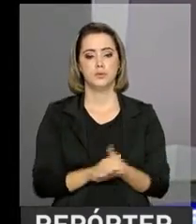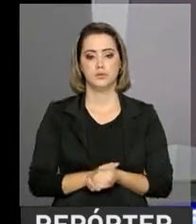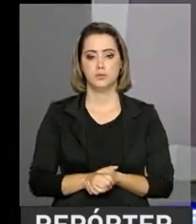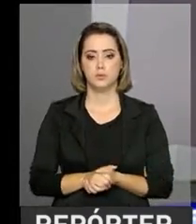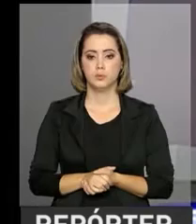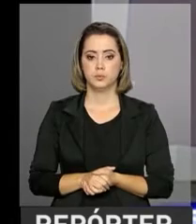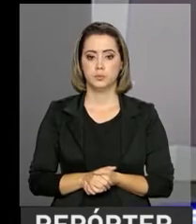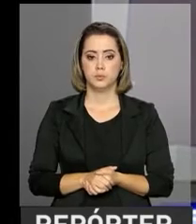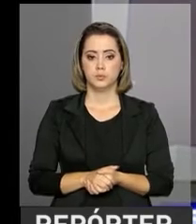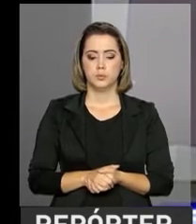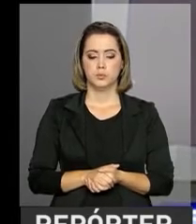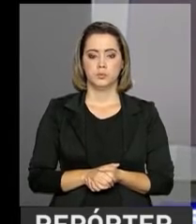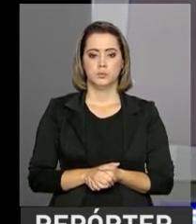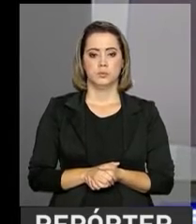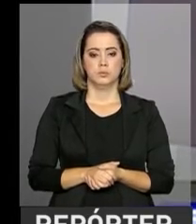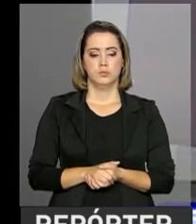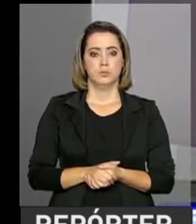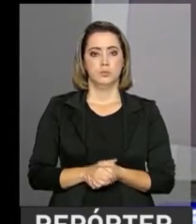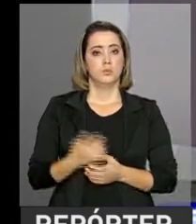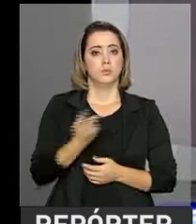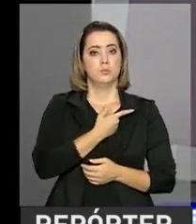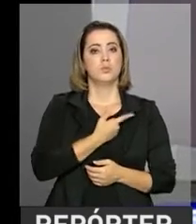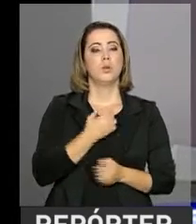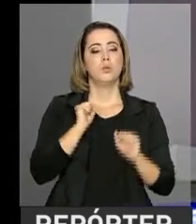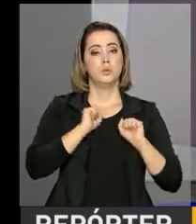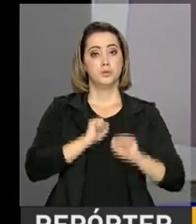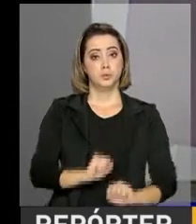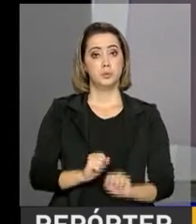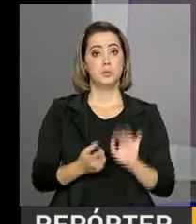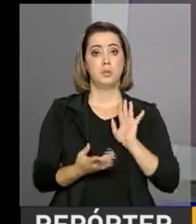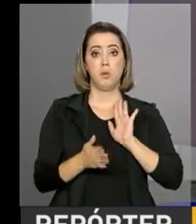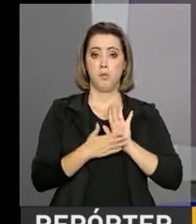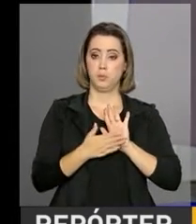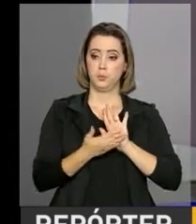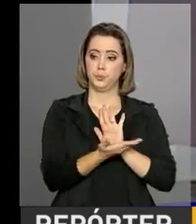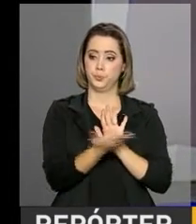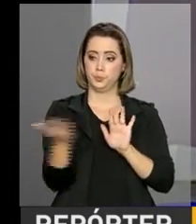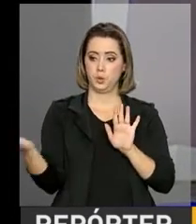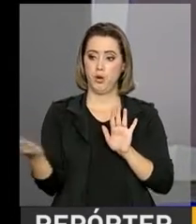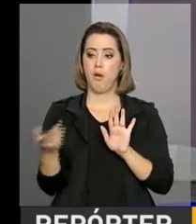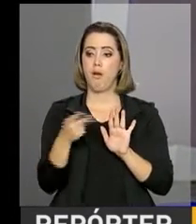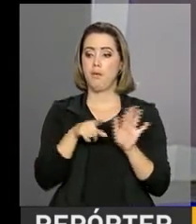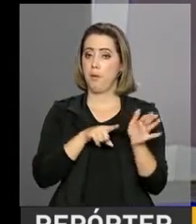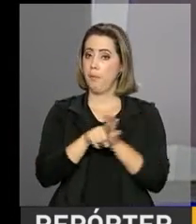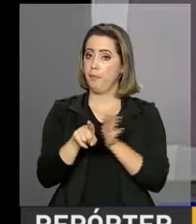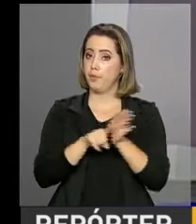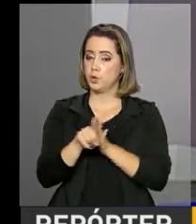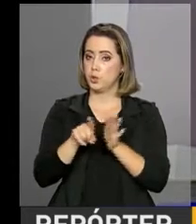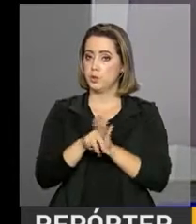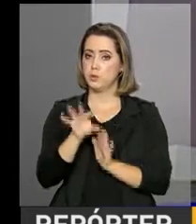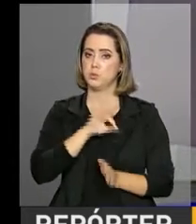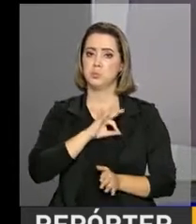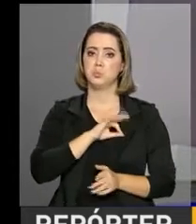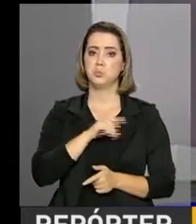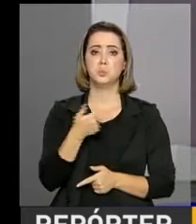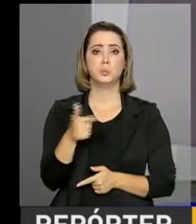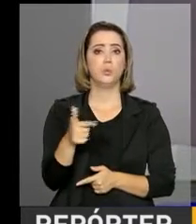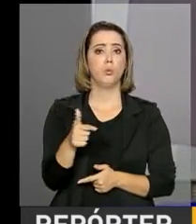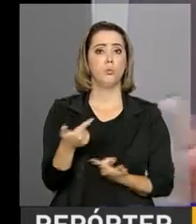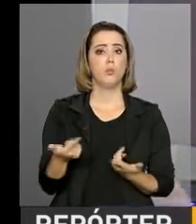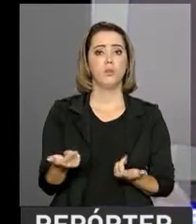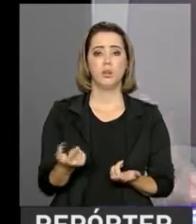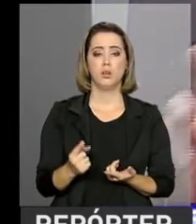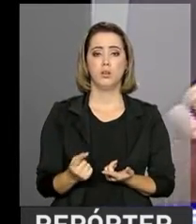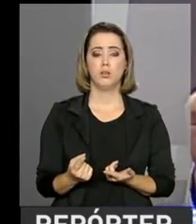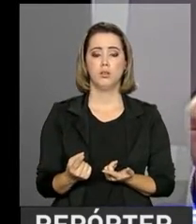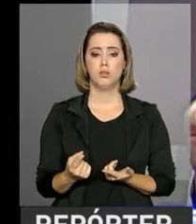dúvidas que nós temos e que nós podemos aqui apresentar aos senhores, que foi relatado pela polícia, nenhum deles configura, com